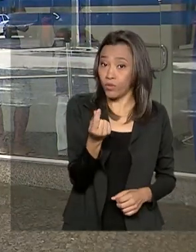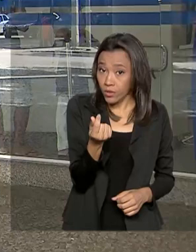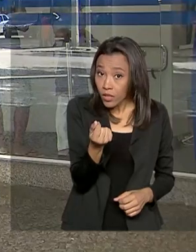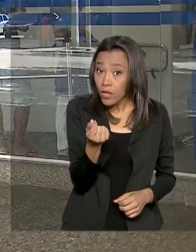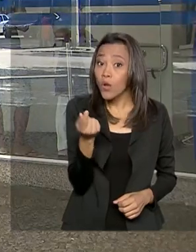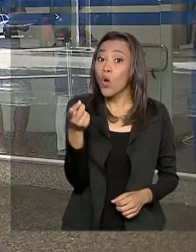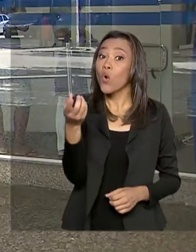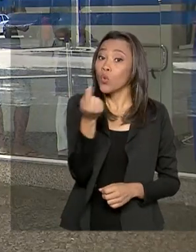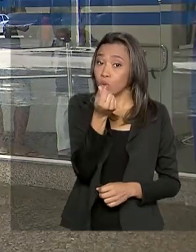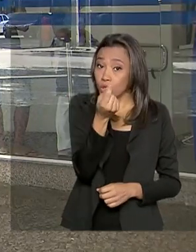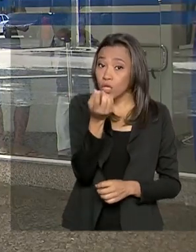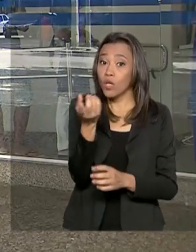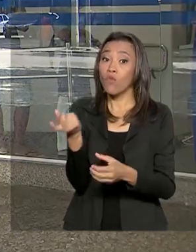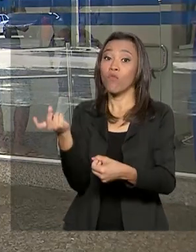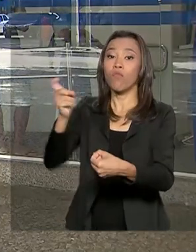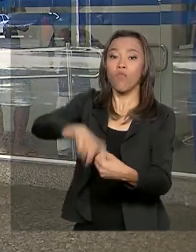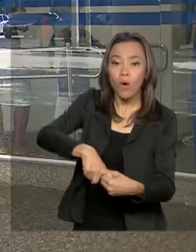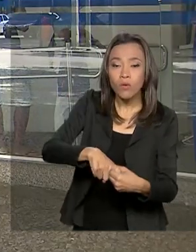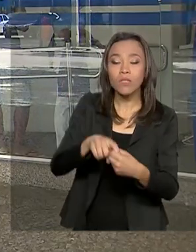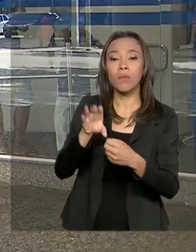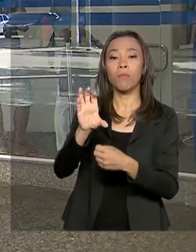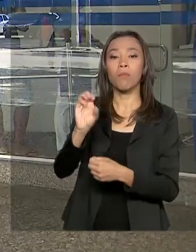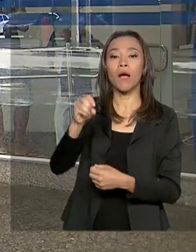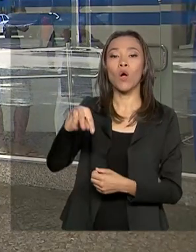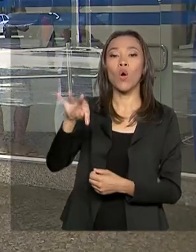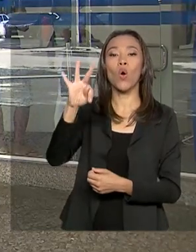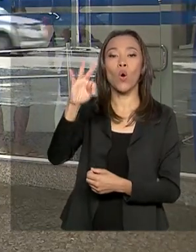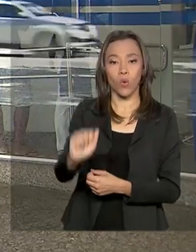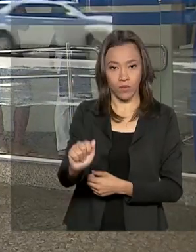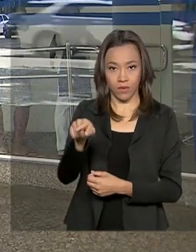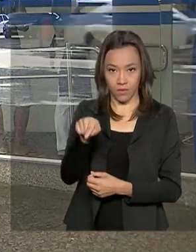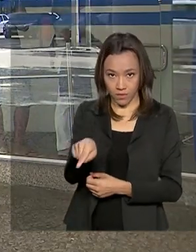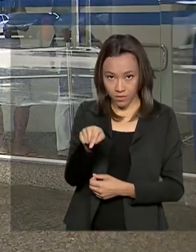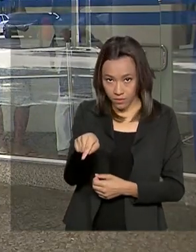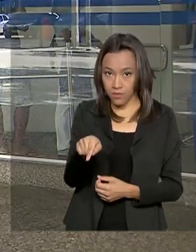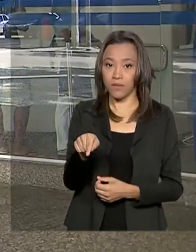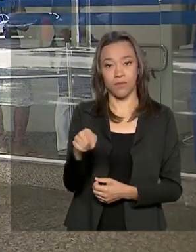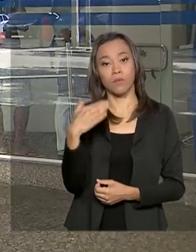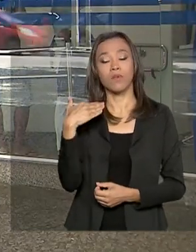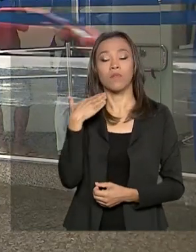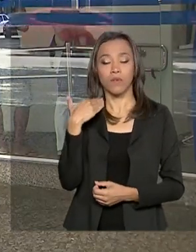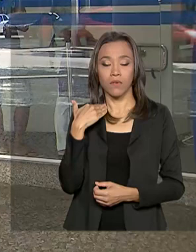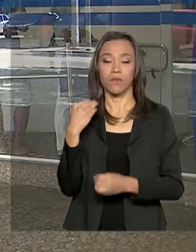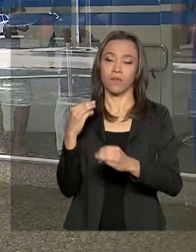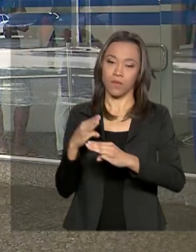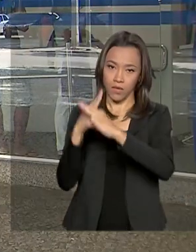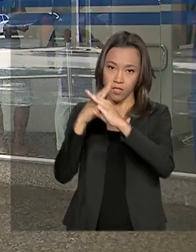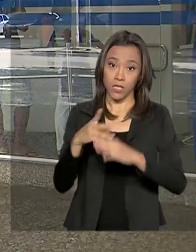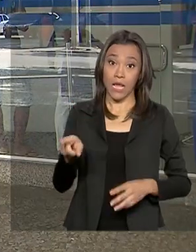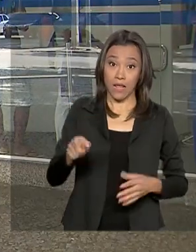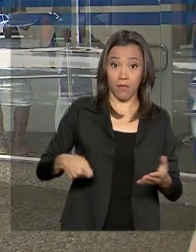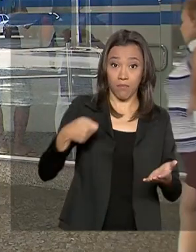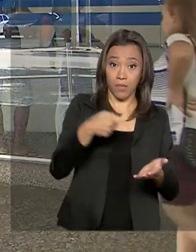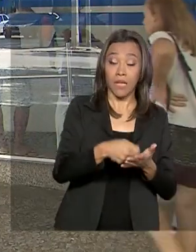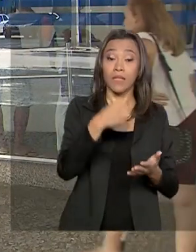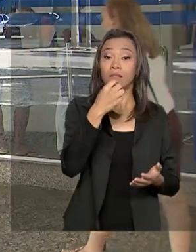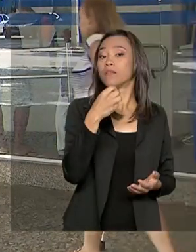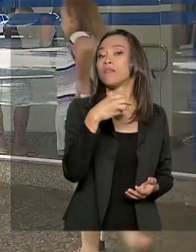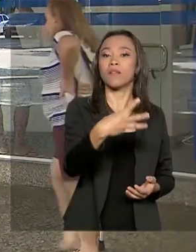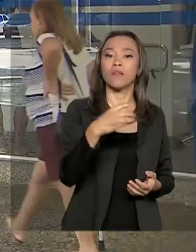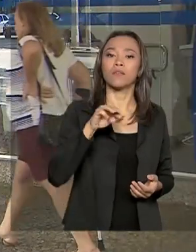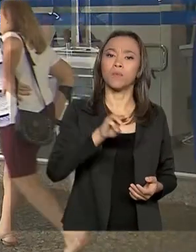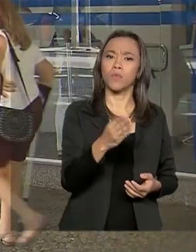valores retornam para a conta do trabalhador sem qualquer ônus. A Caixa, Renata, está gastando com esse pagamento 3 bilhões e